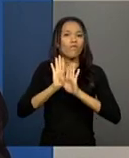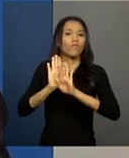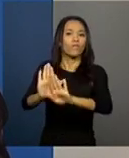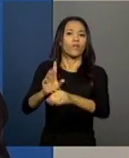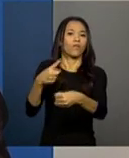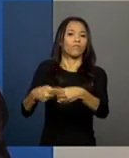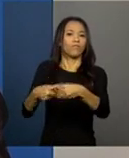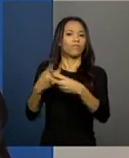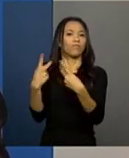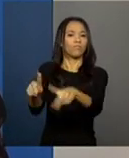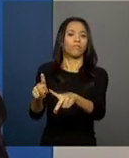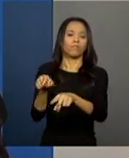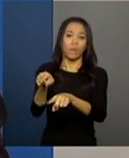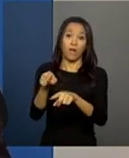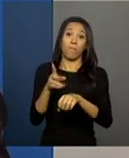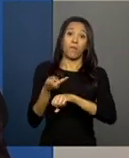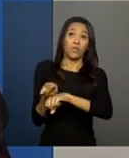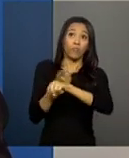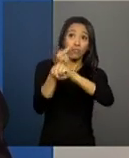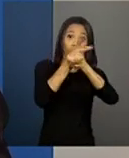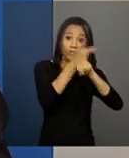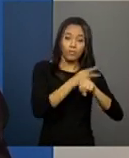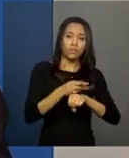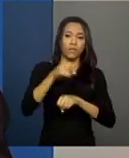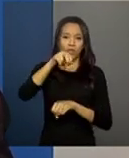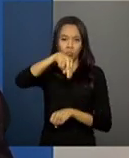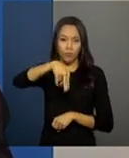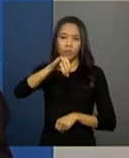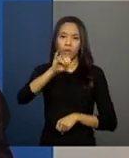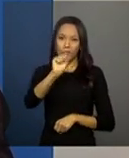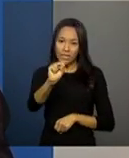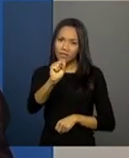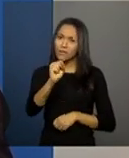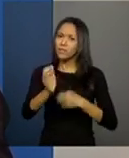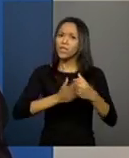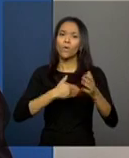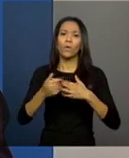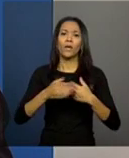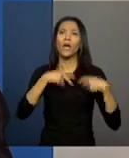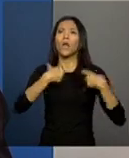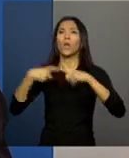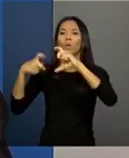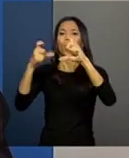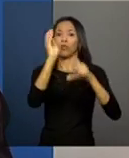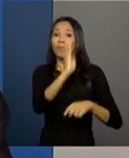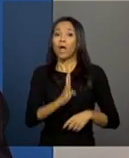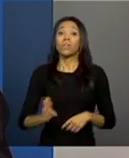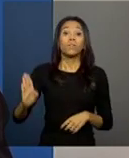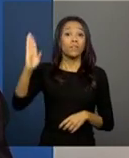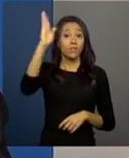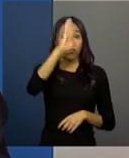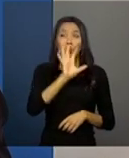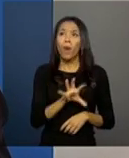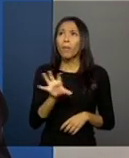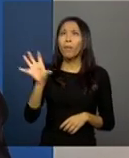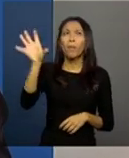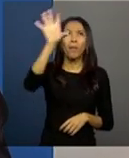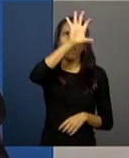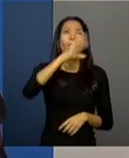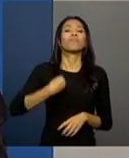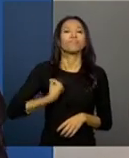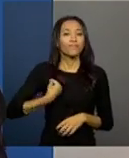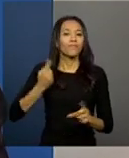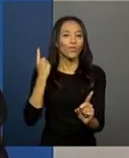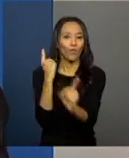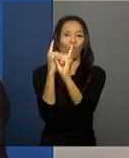pelo nome. Mas a busca pelo NIS é uma busca nacional. Quer dizer, o prontuário pode ser aberto para qualquer usuário cadastro